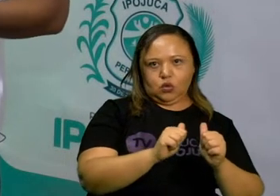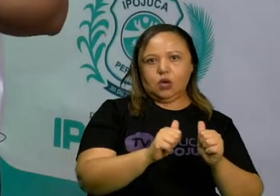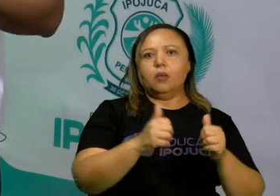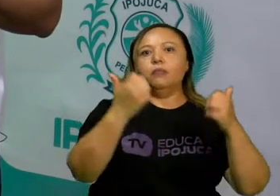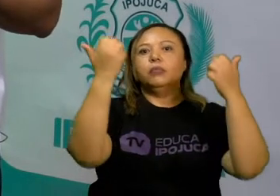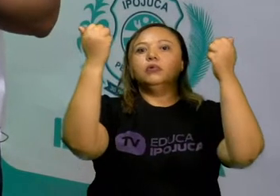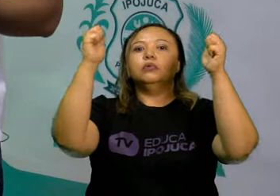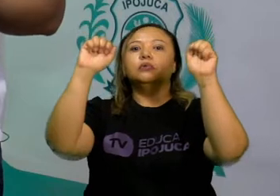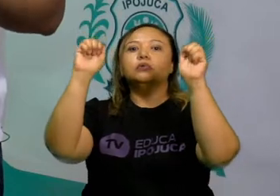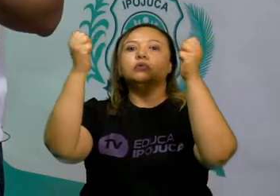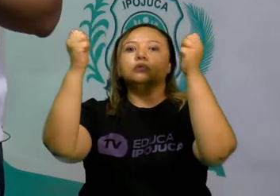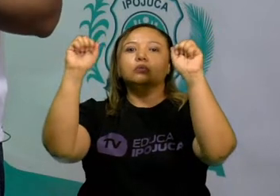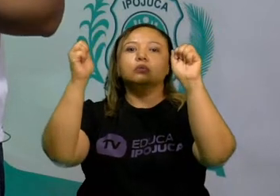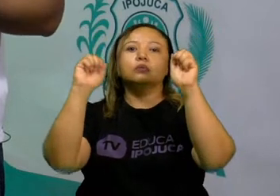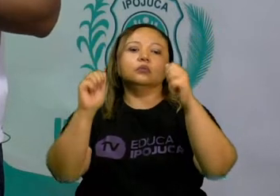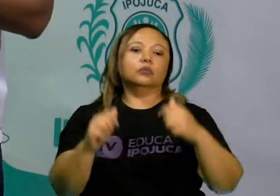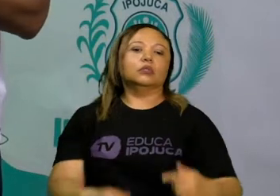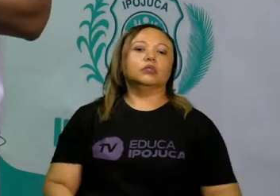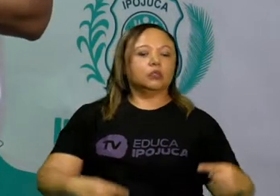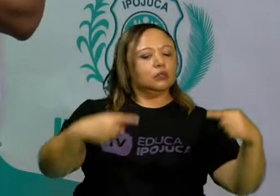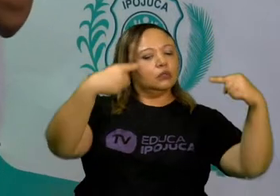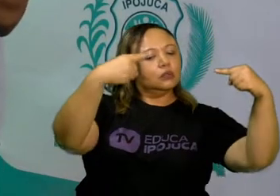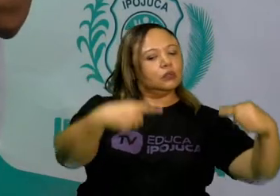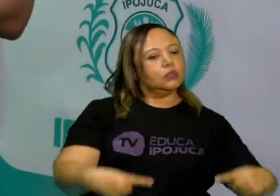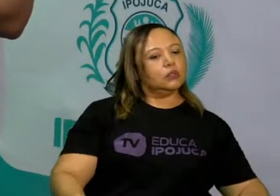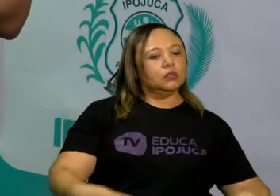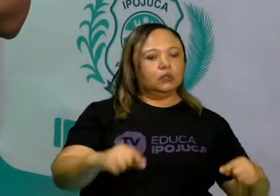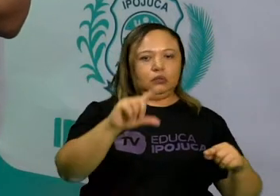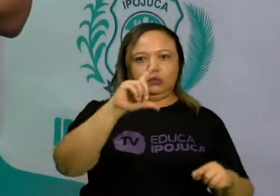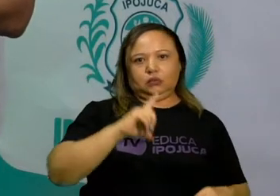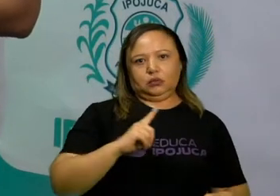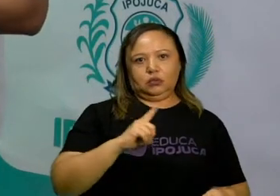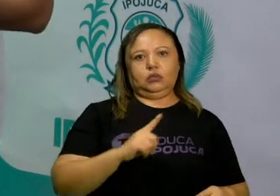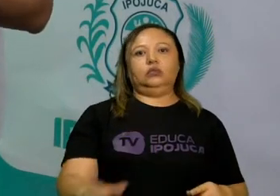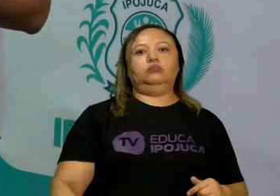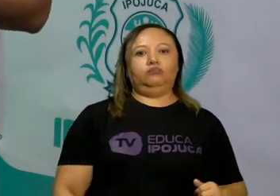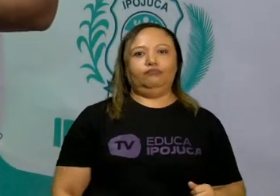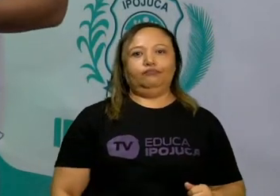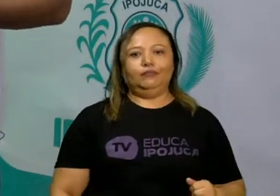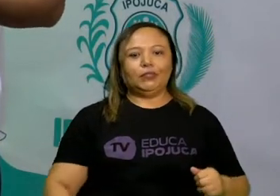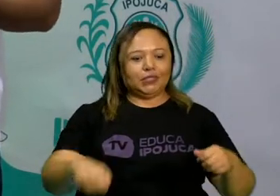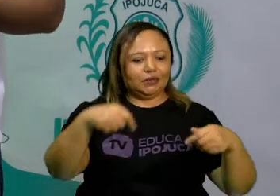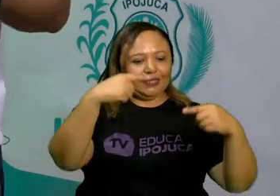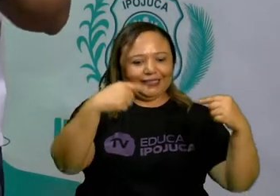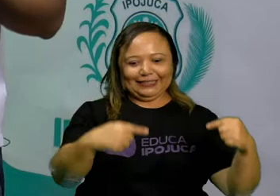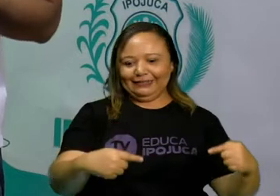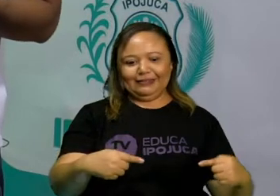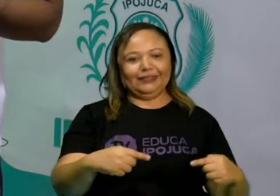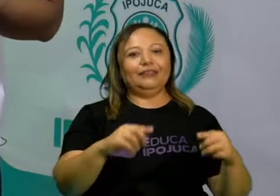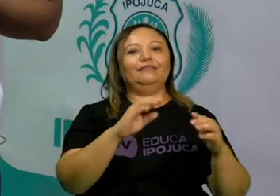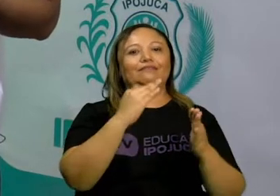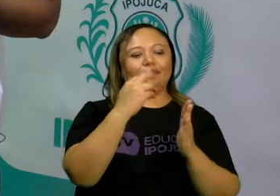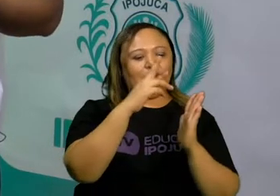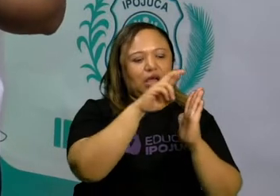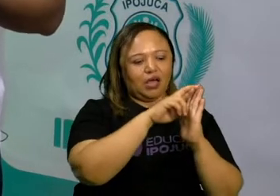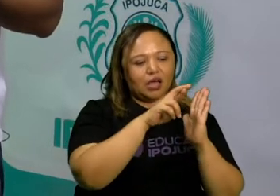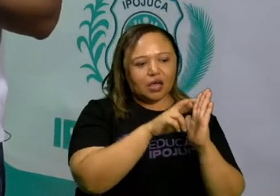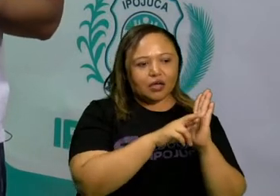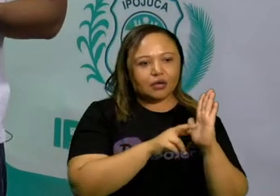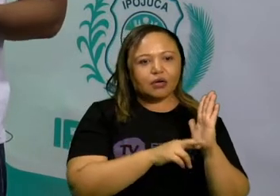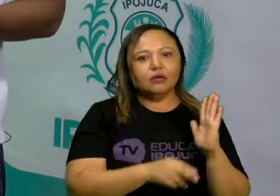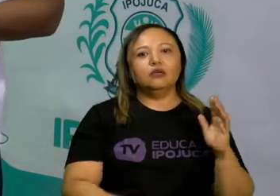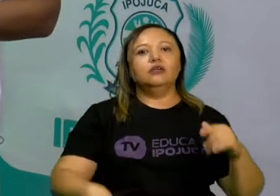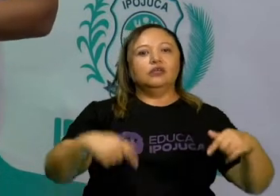rendimento e pelo desenvolvimento de habilidades motoras específicas. Então, o jogo, ele pode ter a questão da